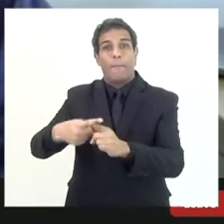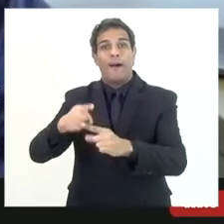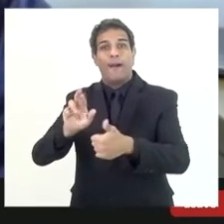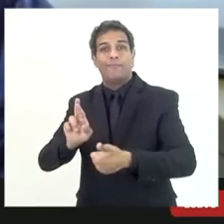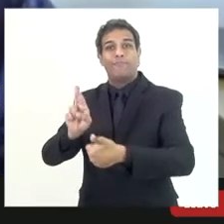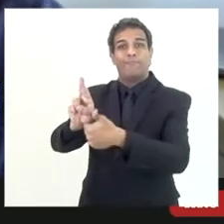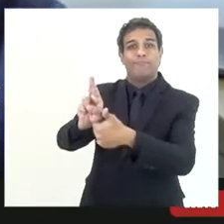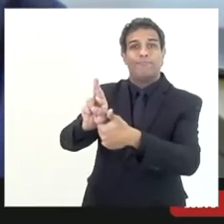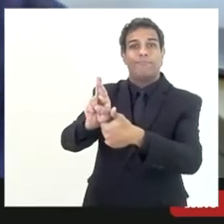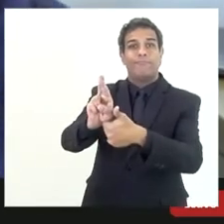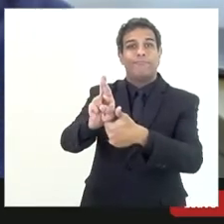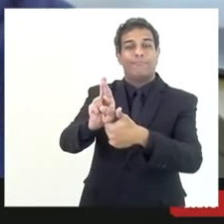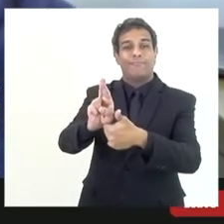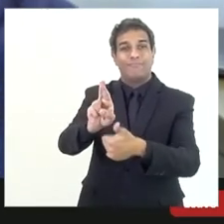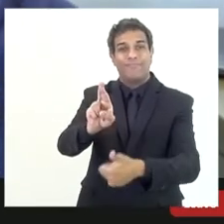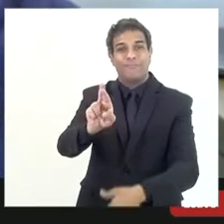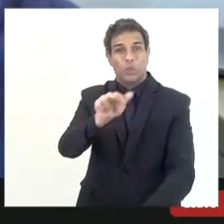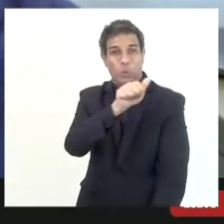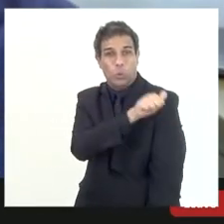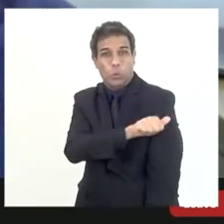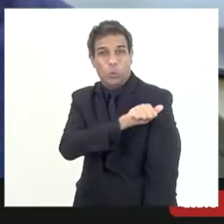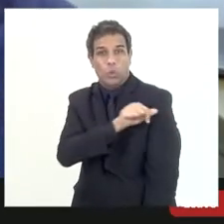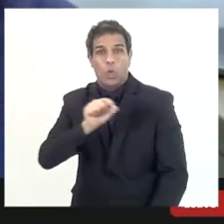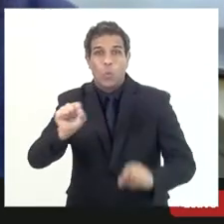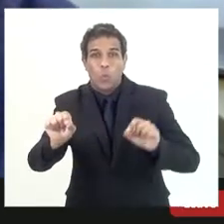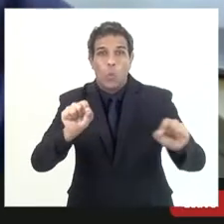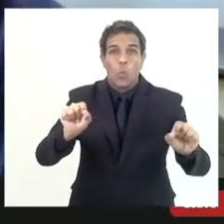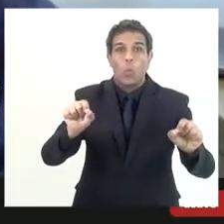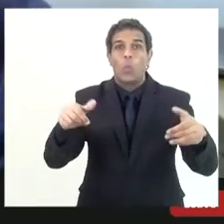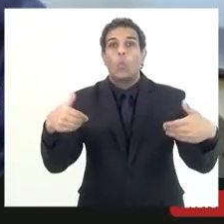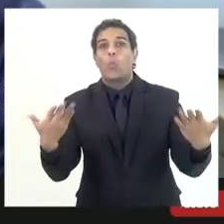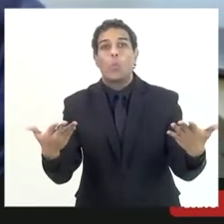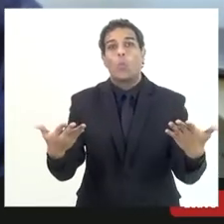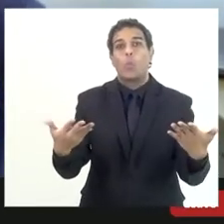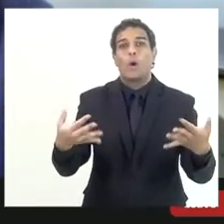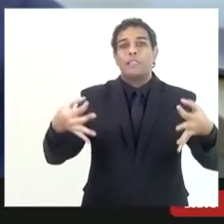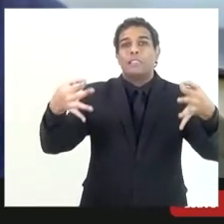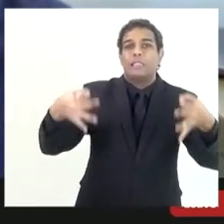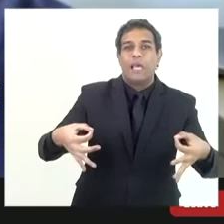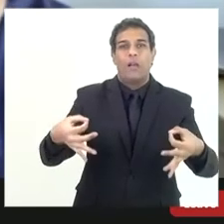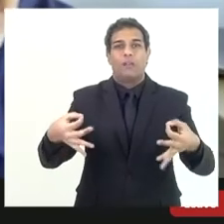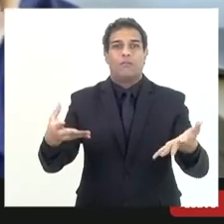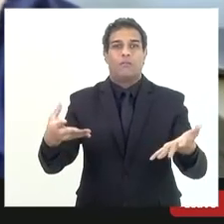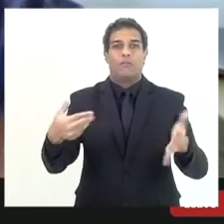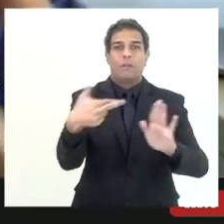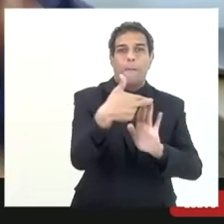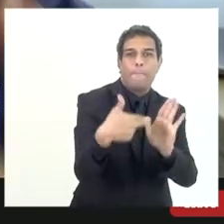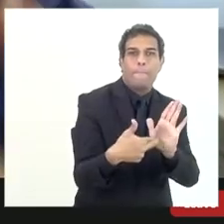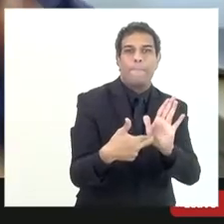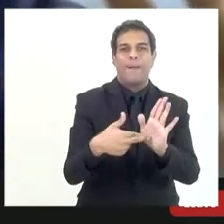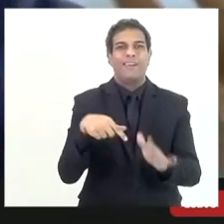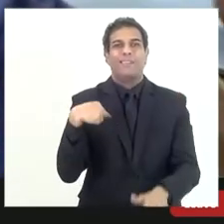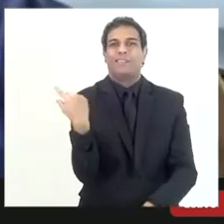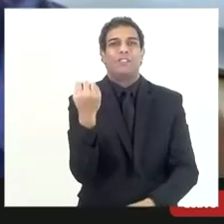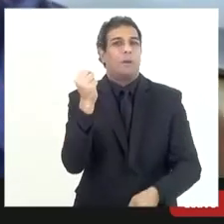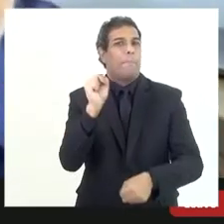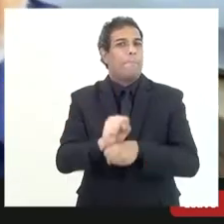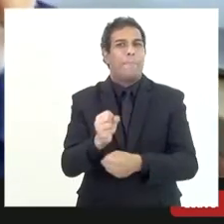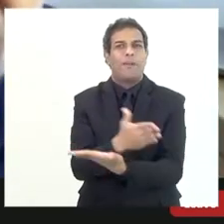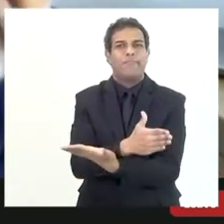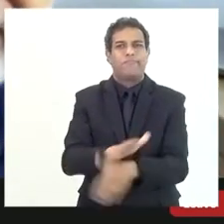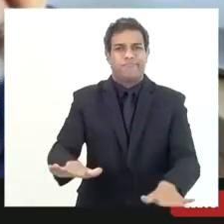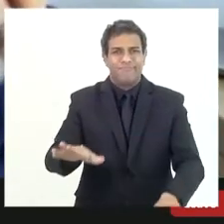podiam podiam definir definir para a gente parar com esse volume de